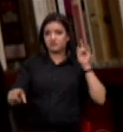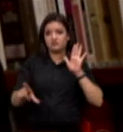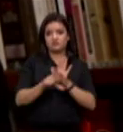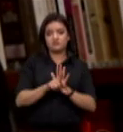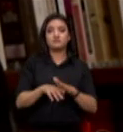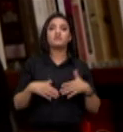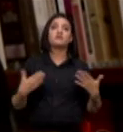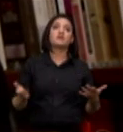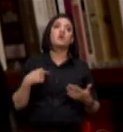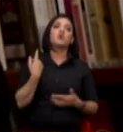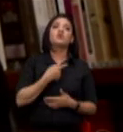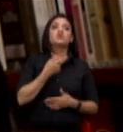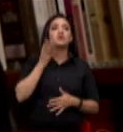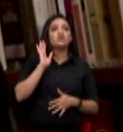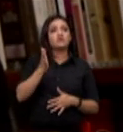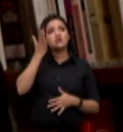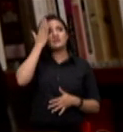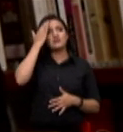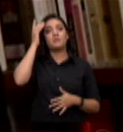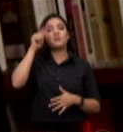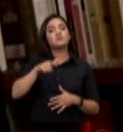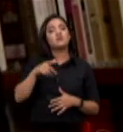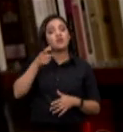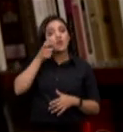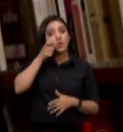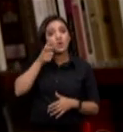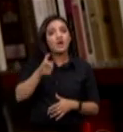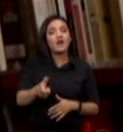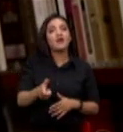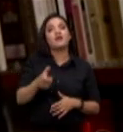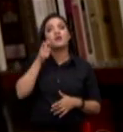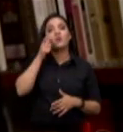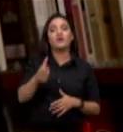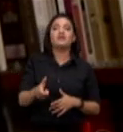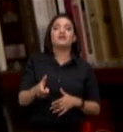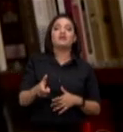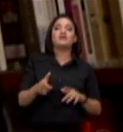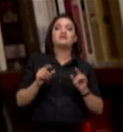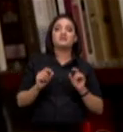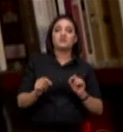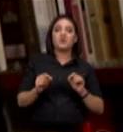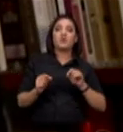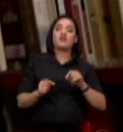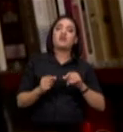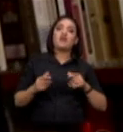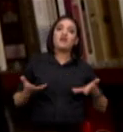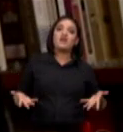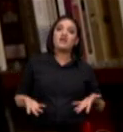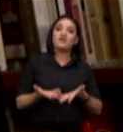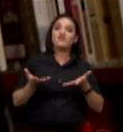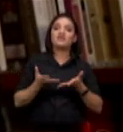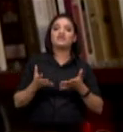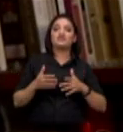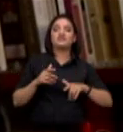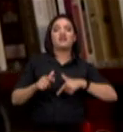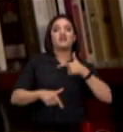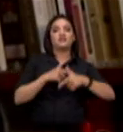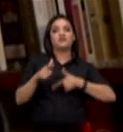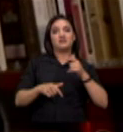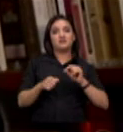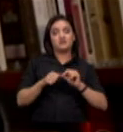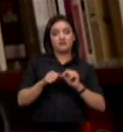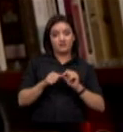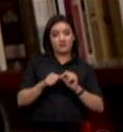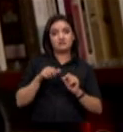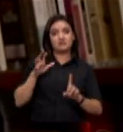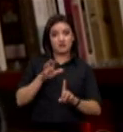sentimos que é um grande interesse por parte de fundos internacionais em investir em atividades que tragam um impacto positivo na